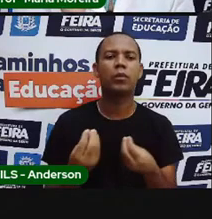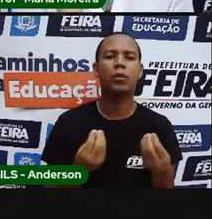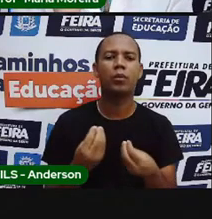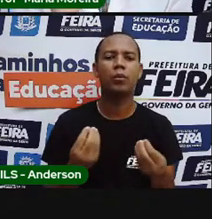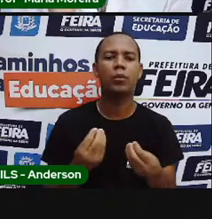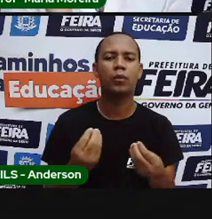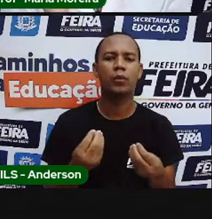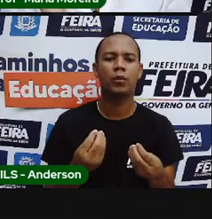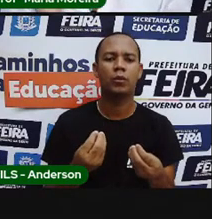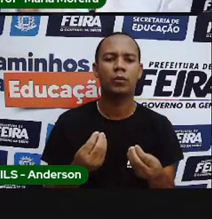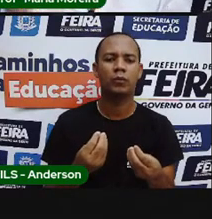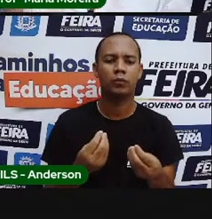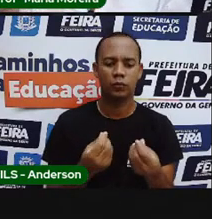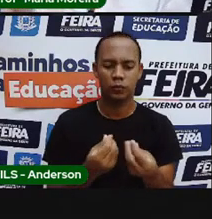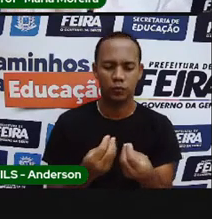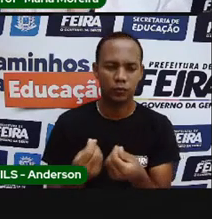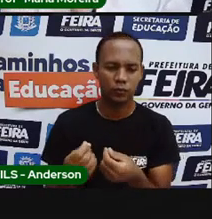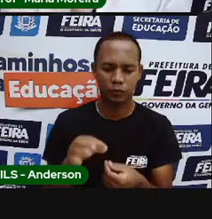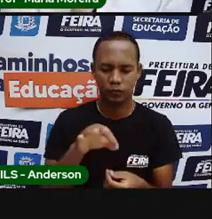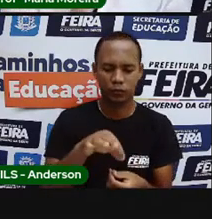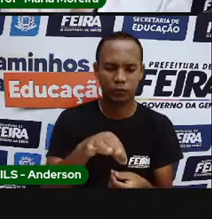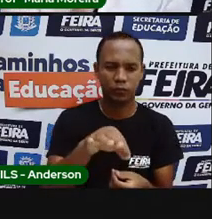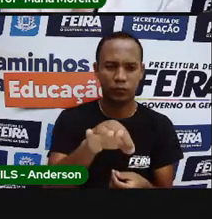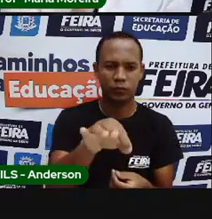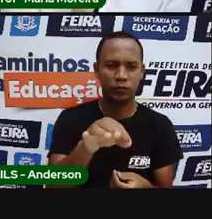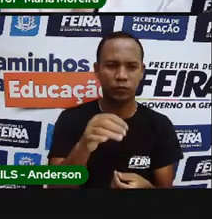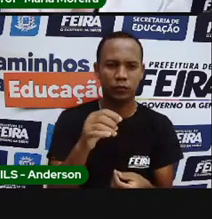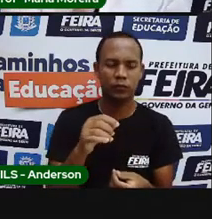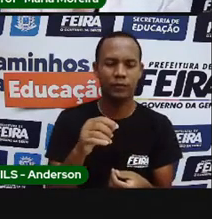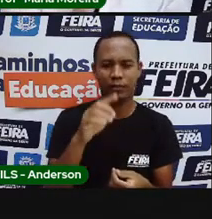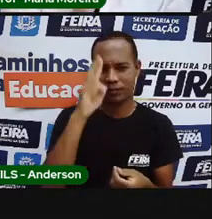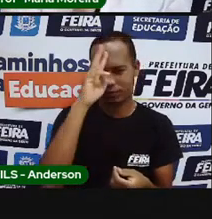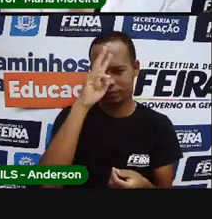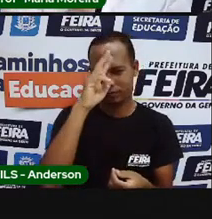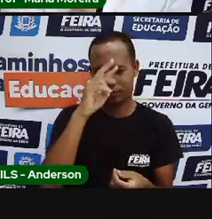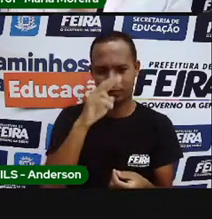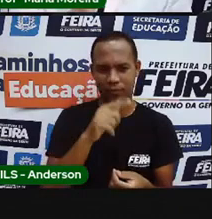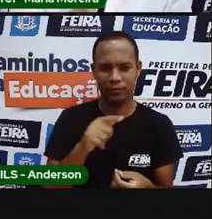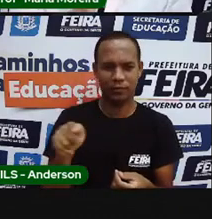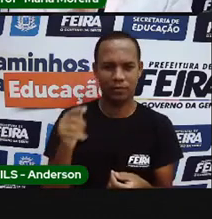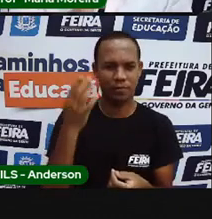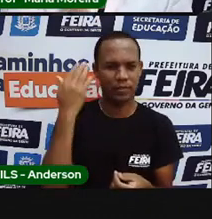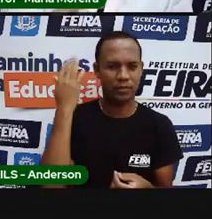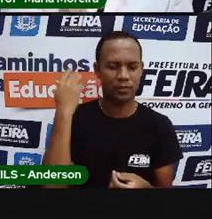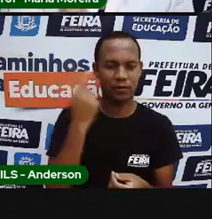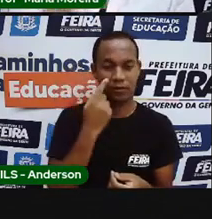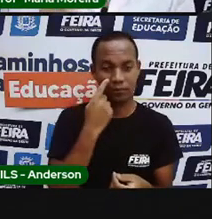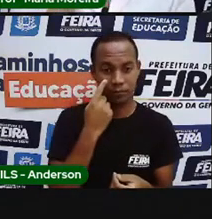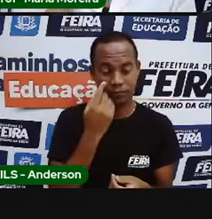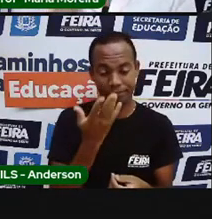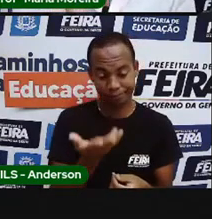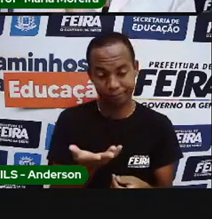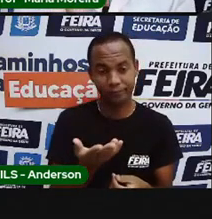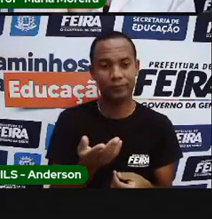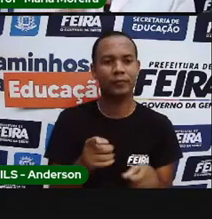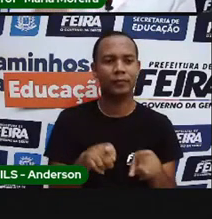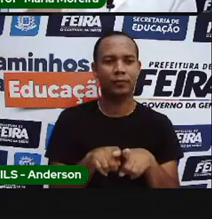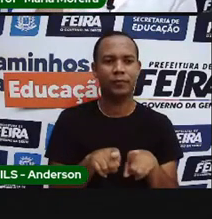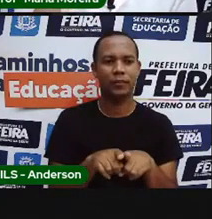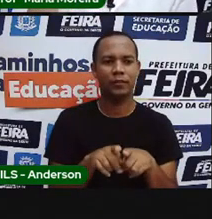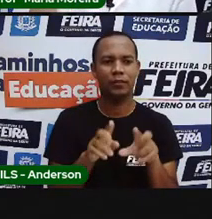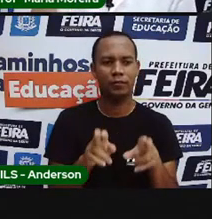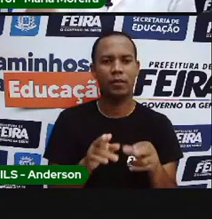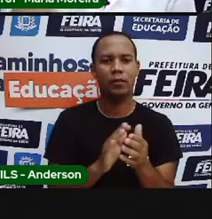plantar aquelas sementinhas que a professora falou lá na semana passada, lembra? Então, não deixem de tentar fazer a compostagem.